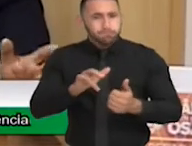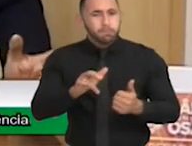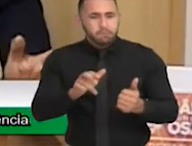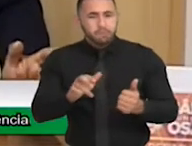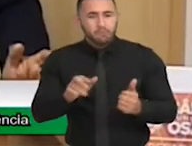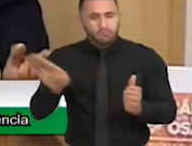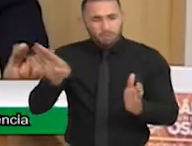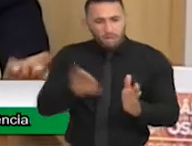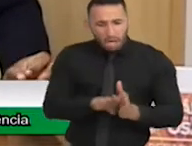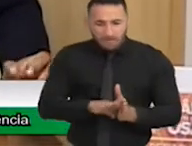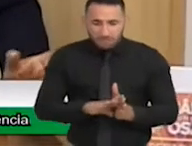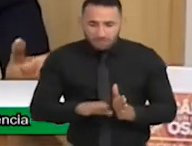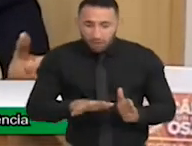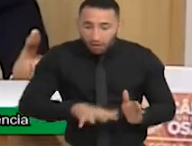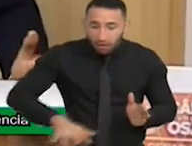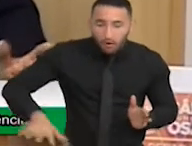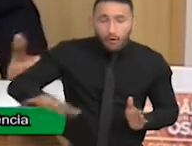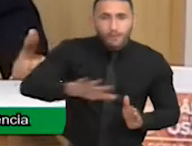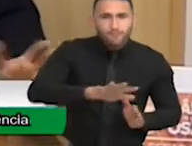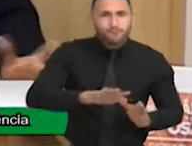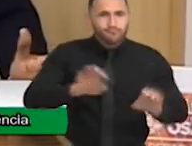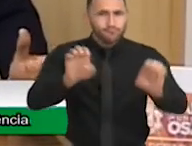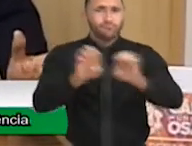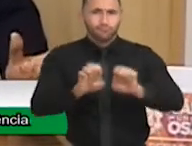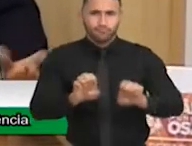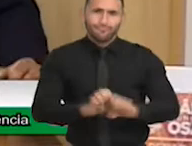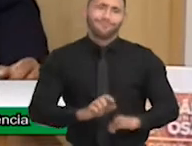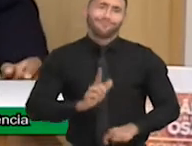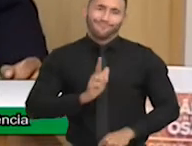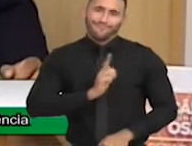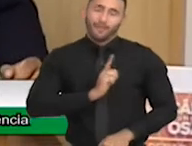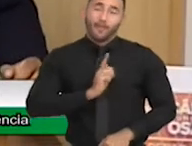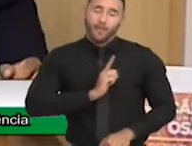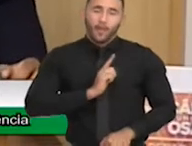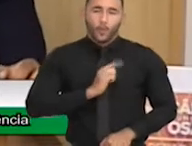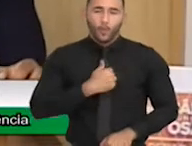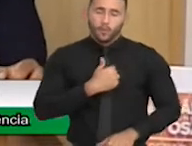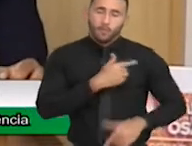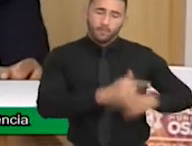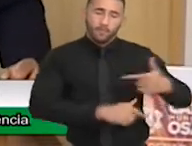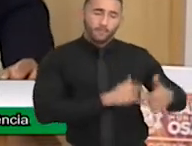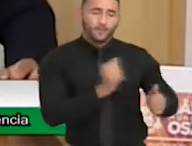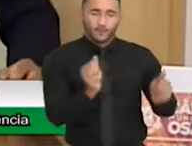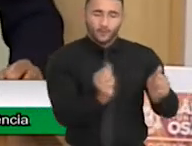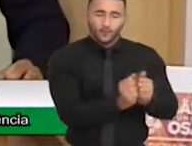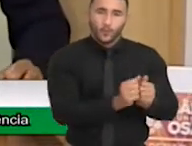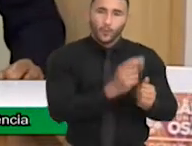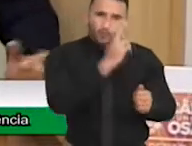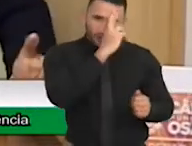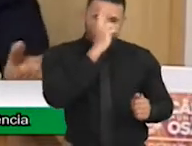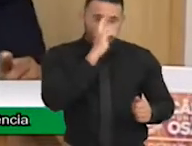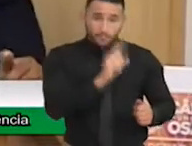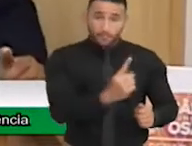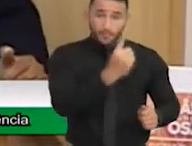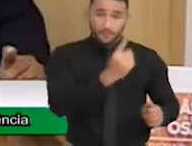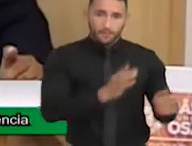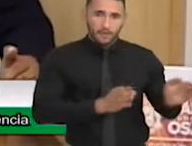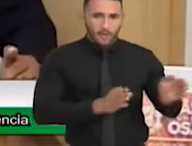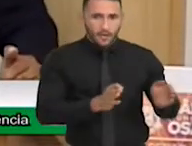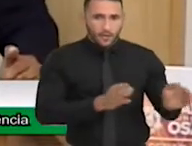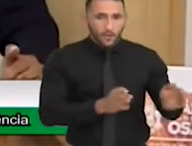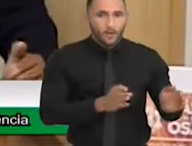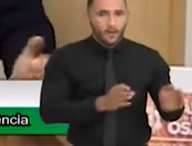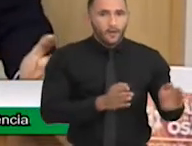Eu vim do governo Lapas, não trabalhei para o Rogério no meu primeiro mandato, e depois que o Rogério foi